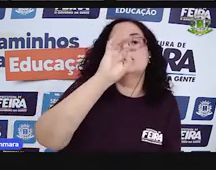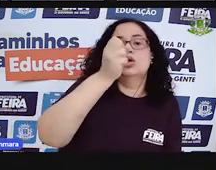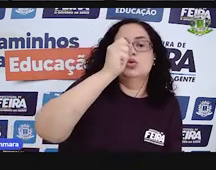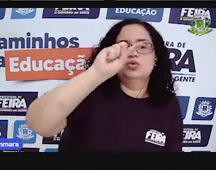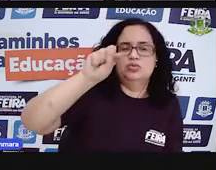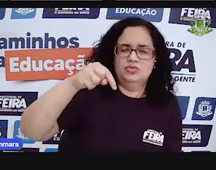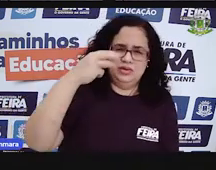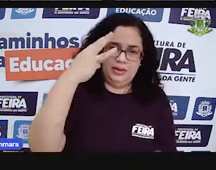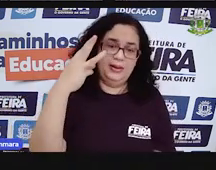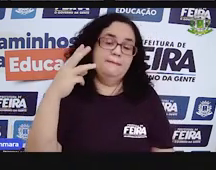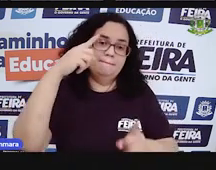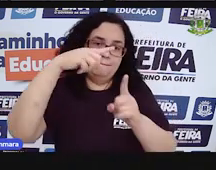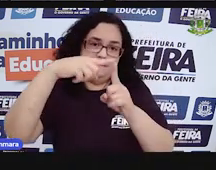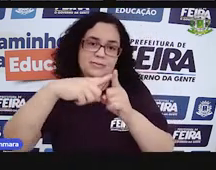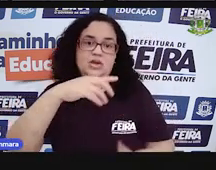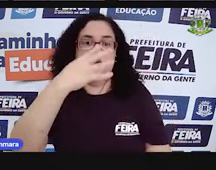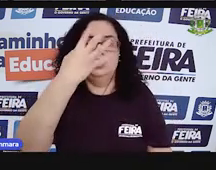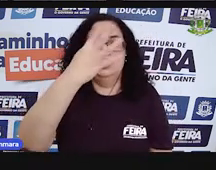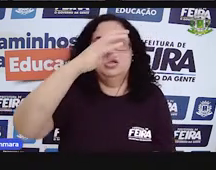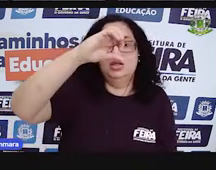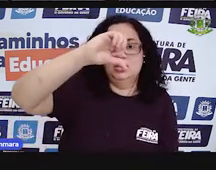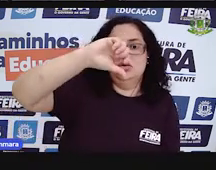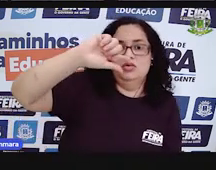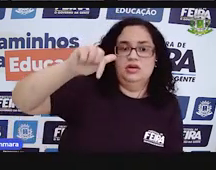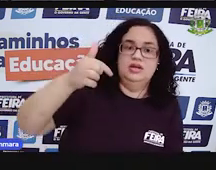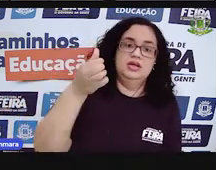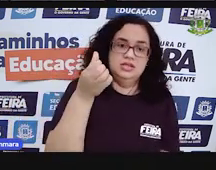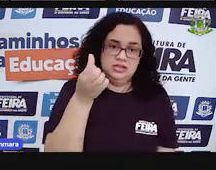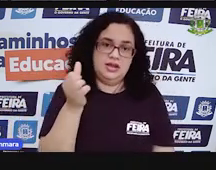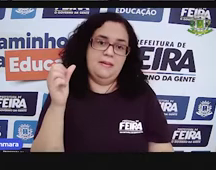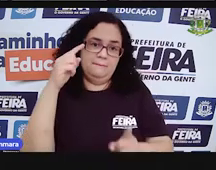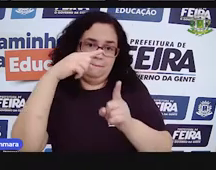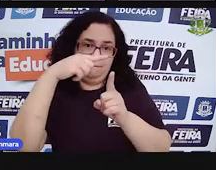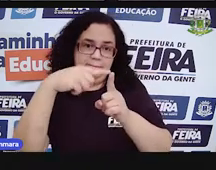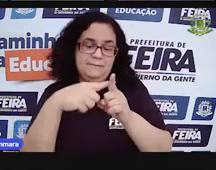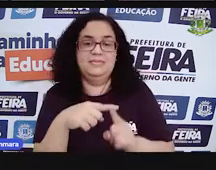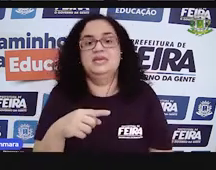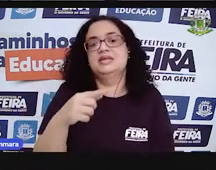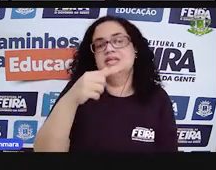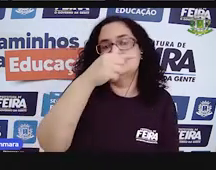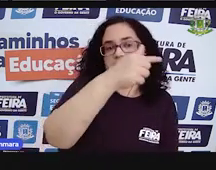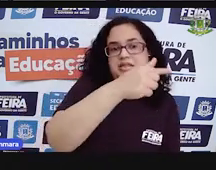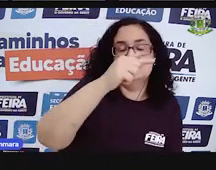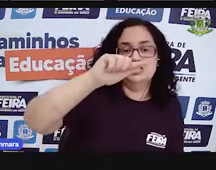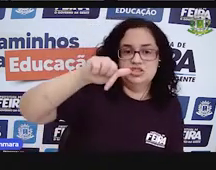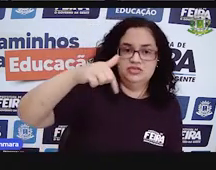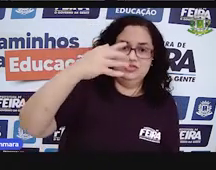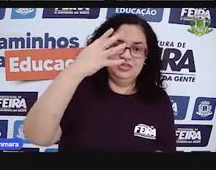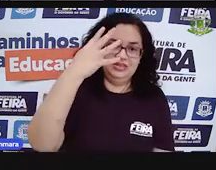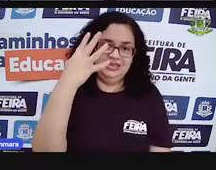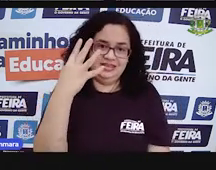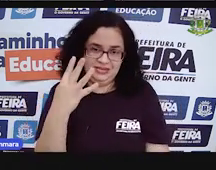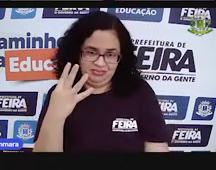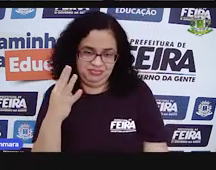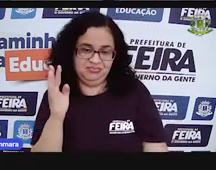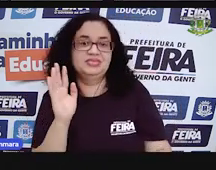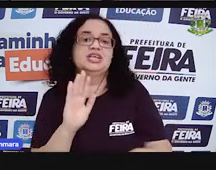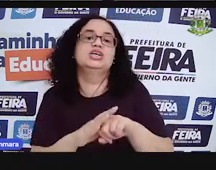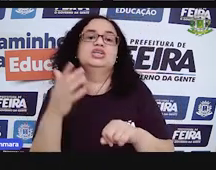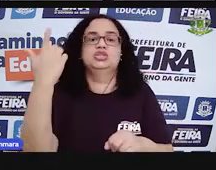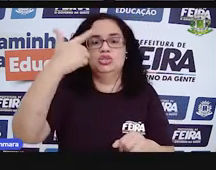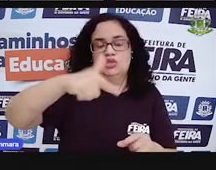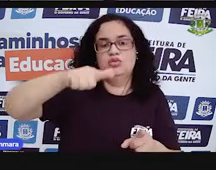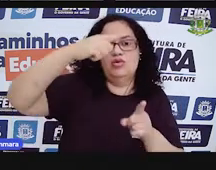Tecla mais 49,6. Tecla mais 77,4. Tecla, de novo,